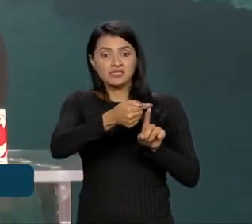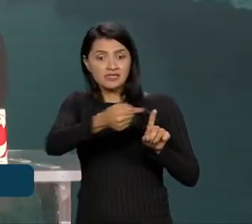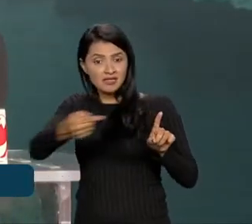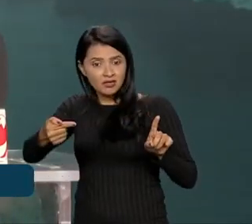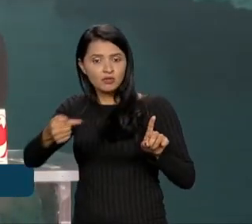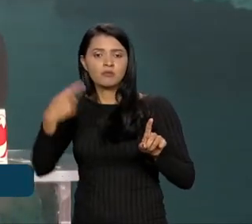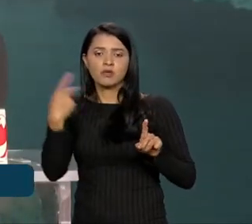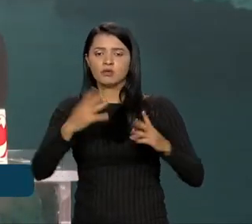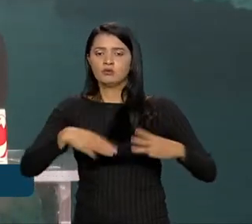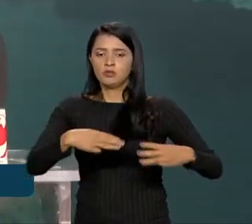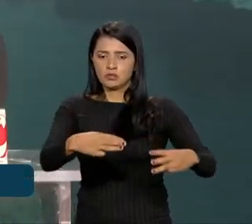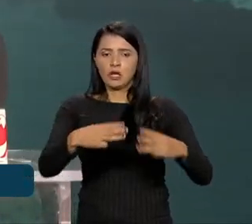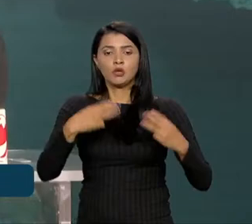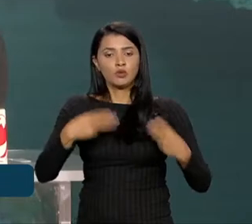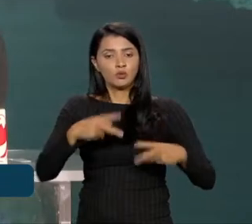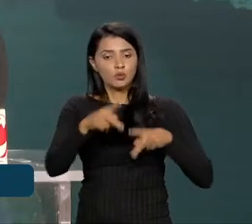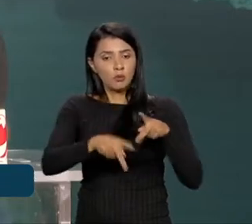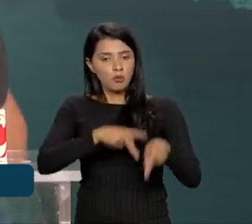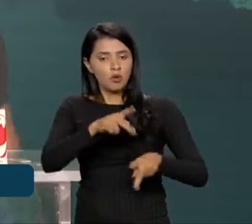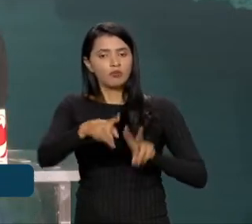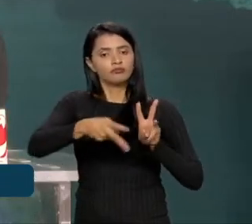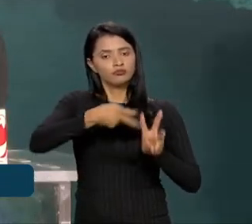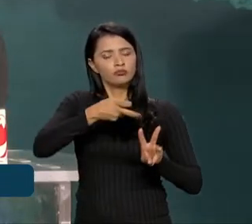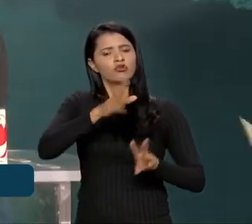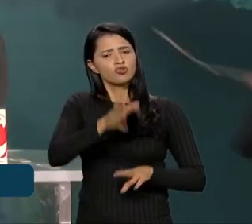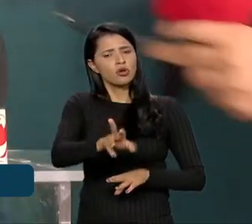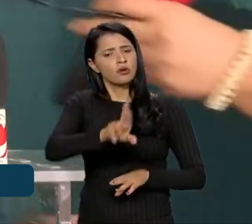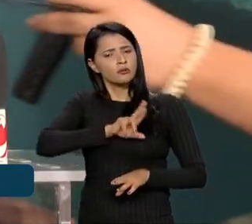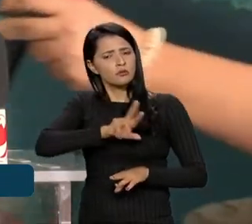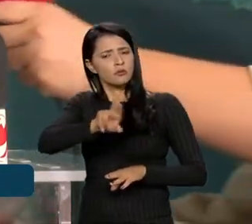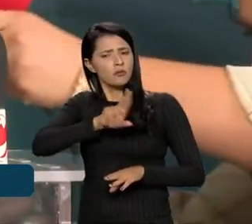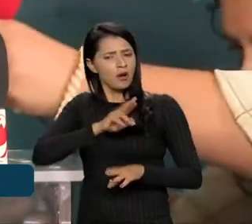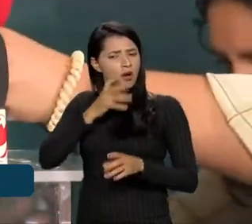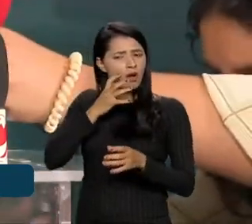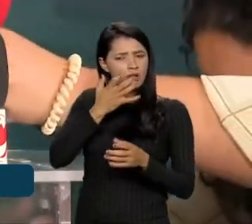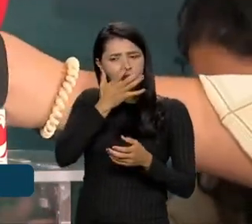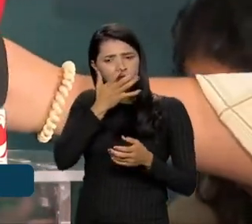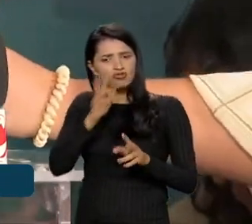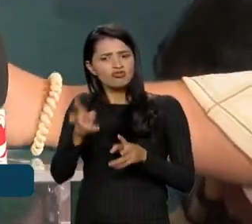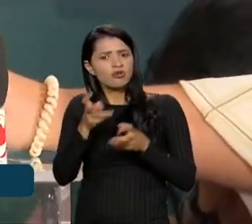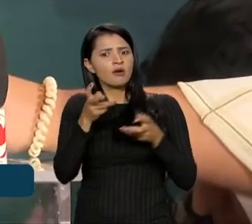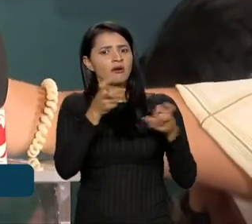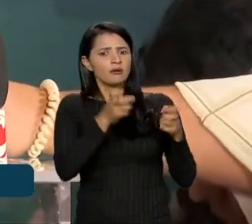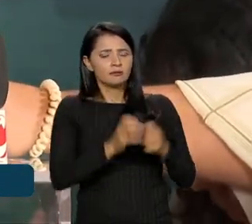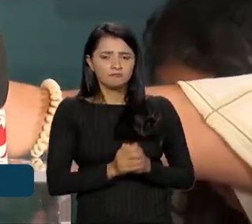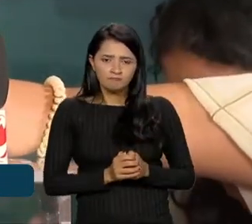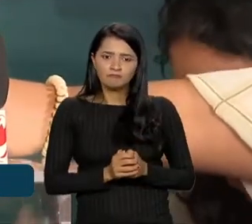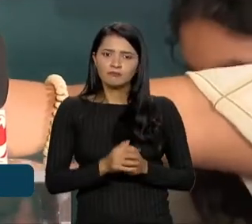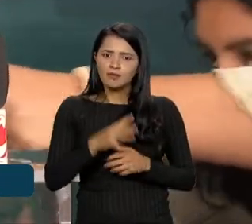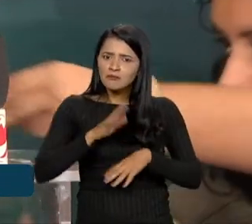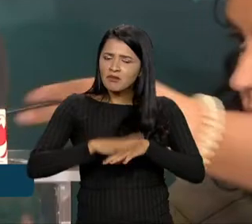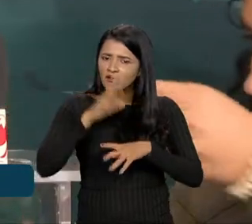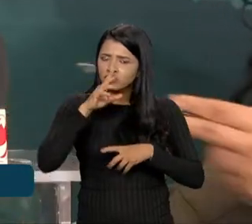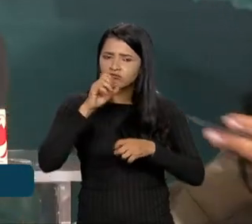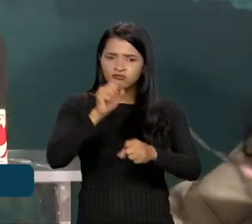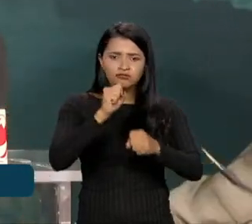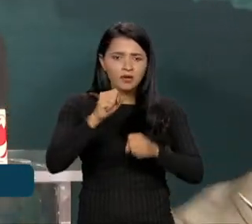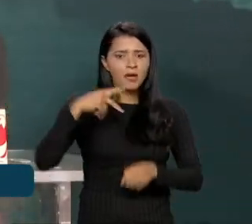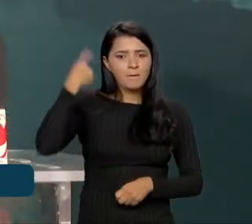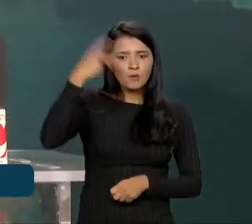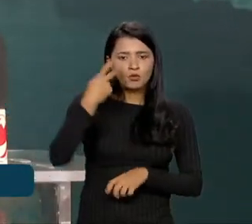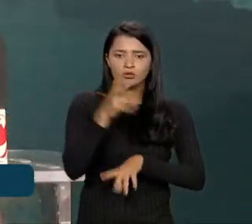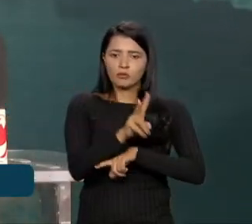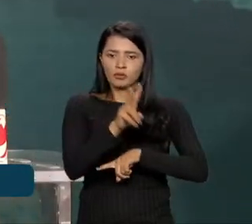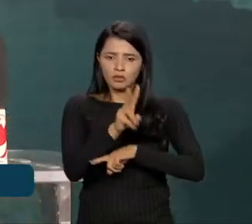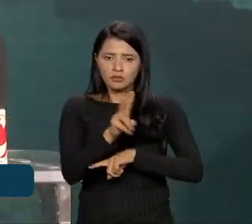dos povos indígenas, já temos alguns resultados em curso e nós queremos fortalecer cada vez mais essas políticas de